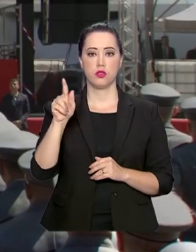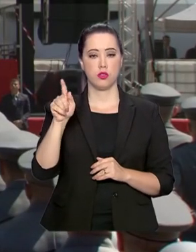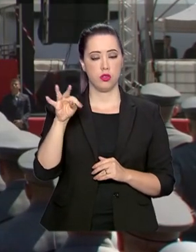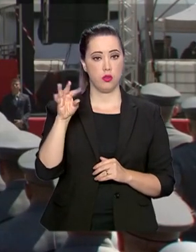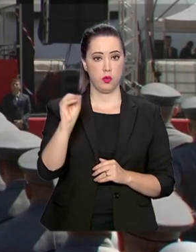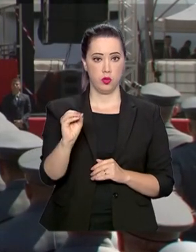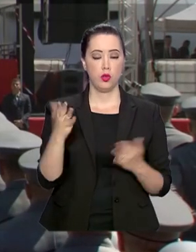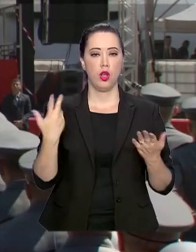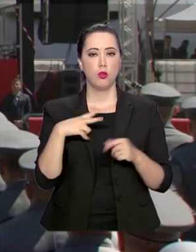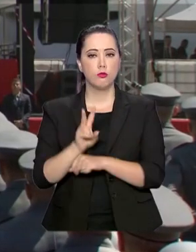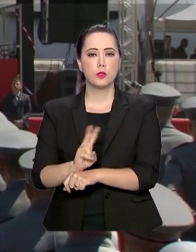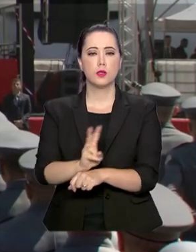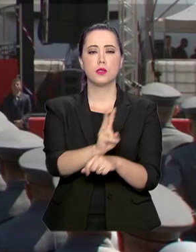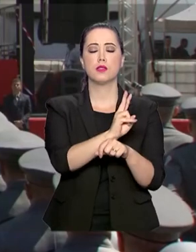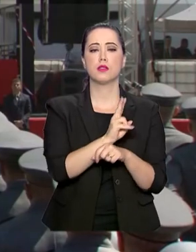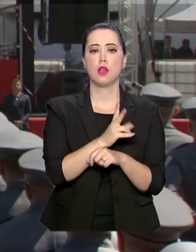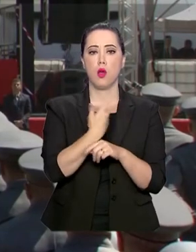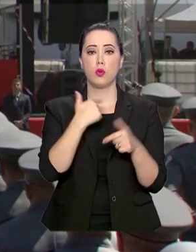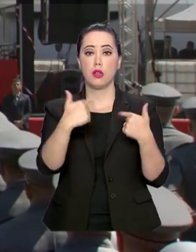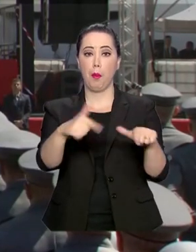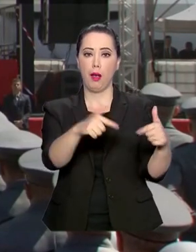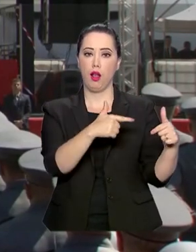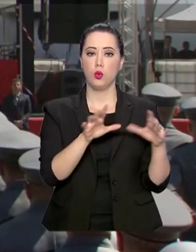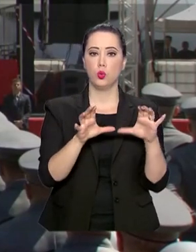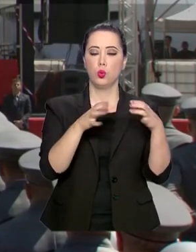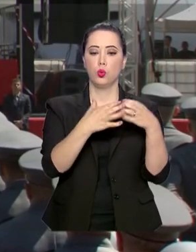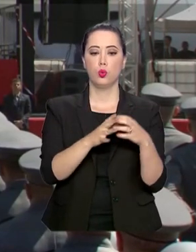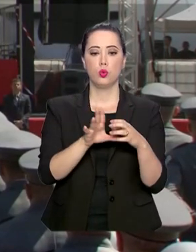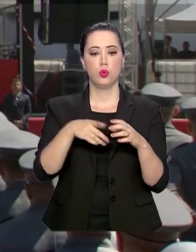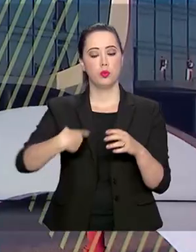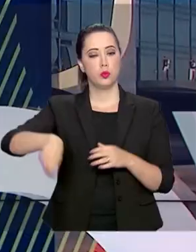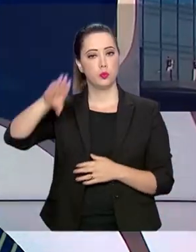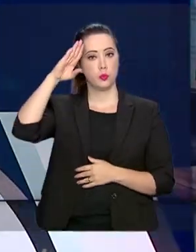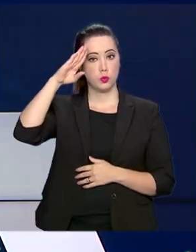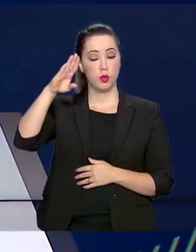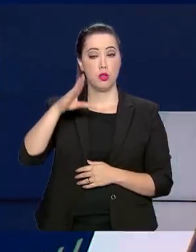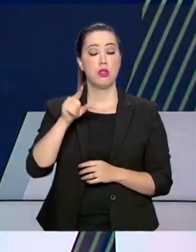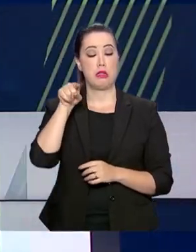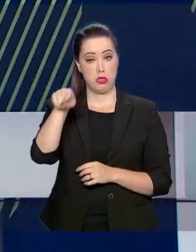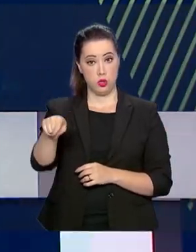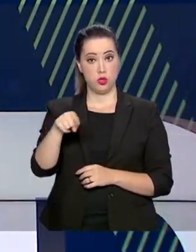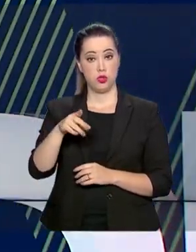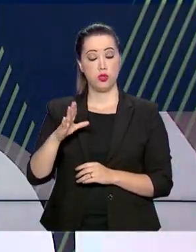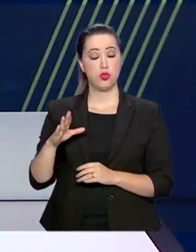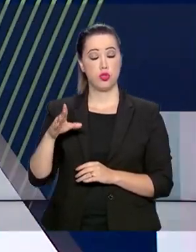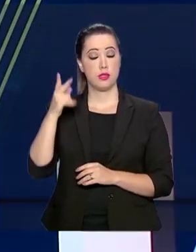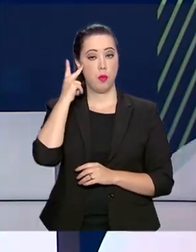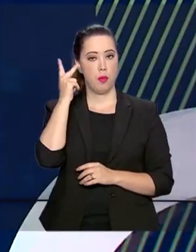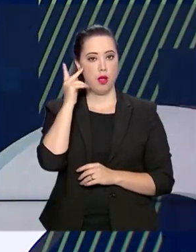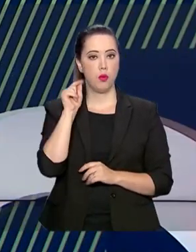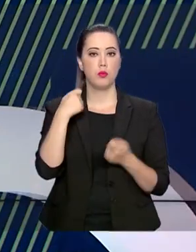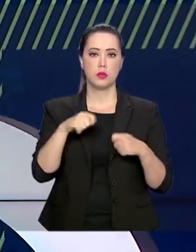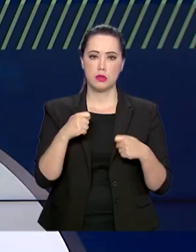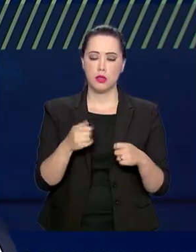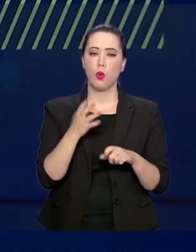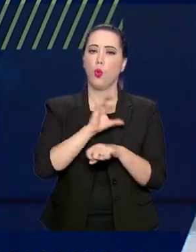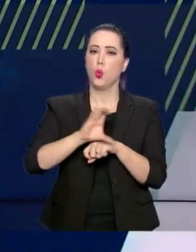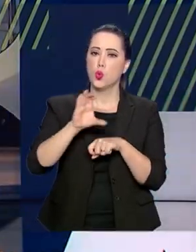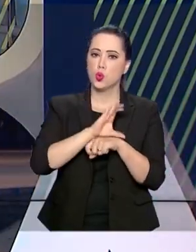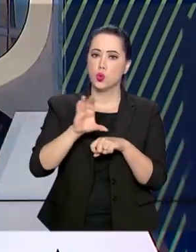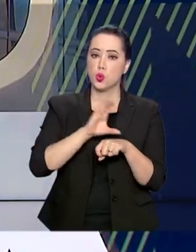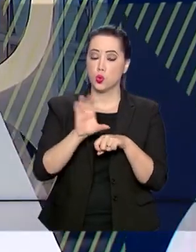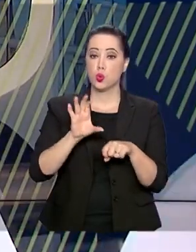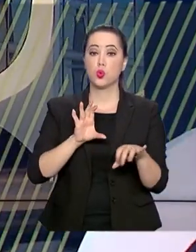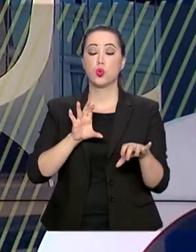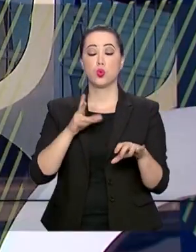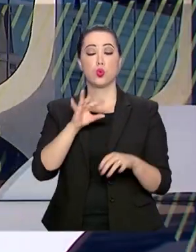atuar na supervisão e apoio de atividades da Força Pública do Estado. Para ganhar a promoção, esses militares fizeram o curso de polícia